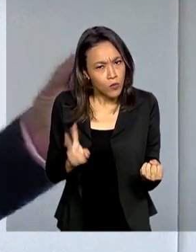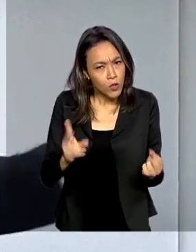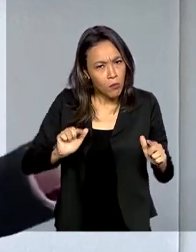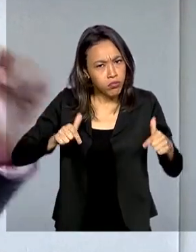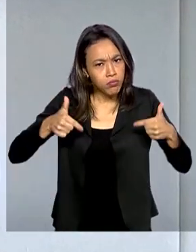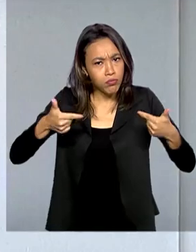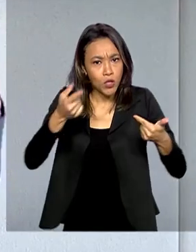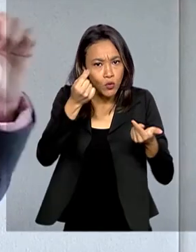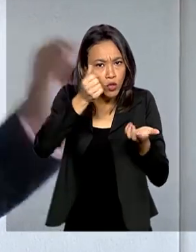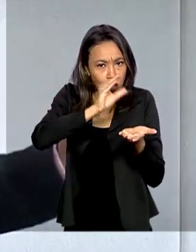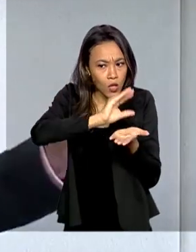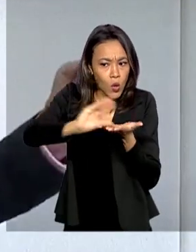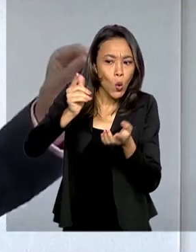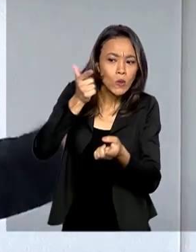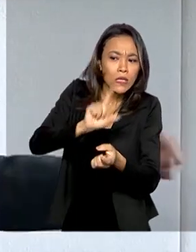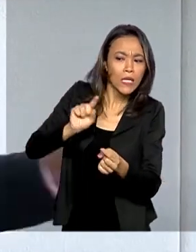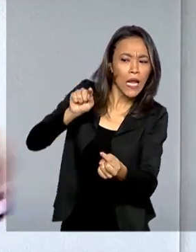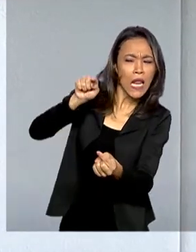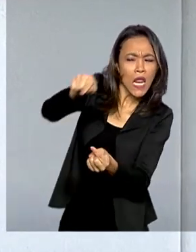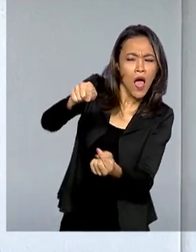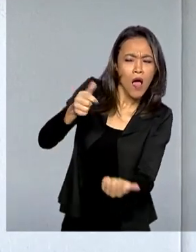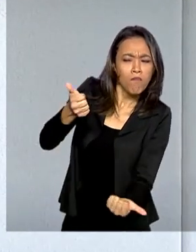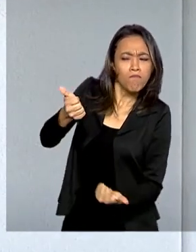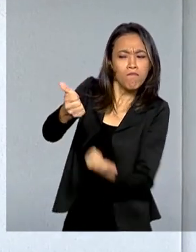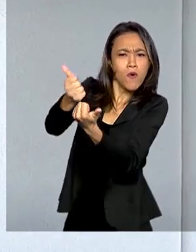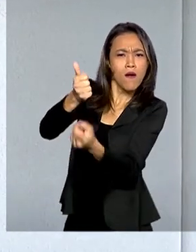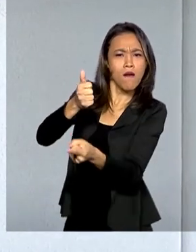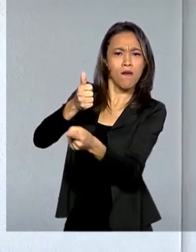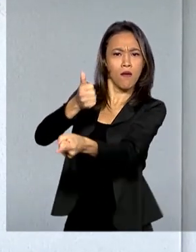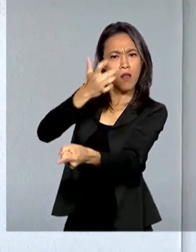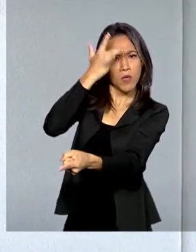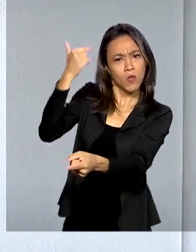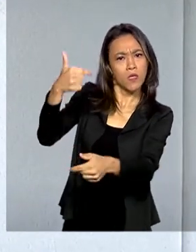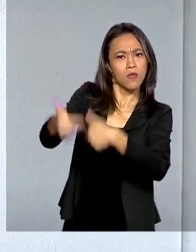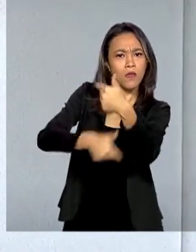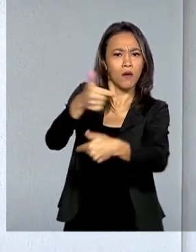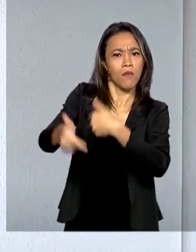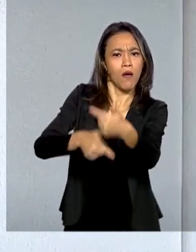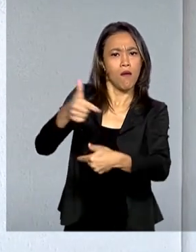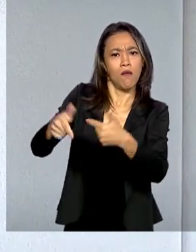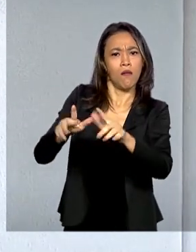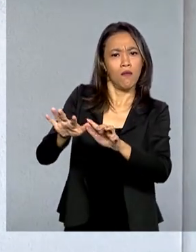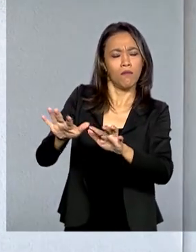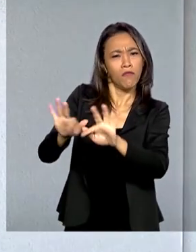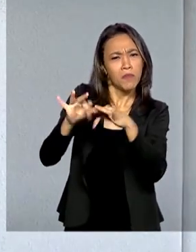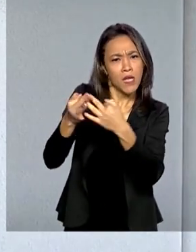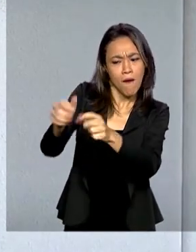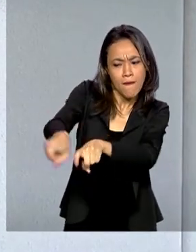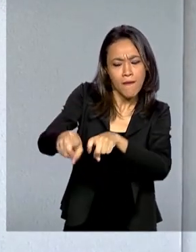chegue na ponta, chegue lá para o agricultor familiar que tanto está precisando nesse momento. Obrigado. Obrigado.